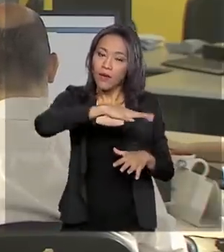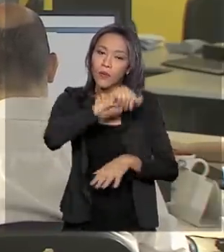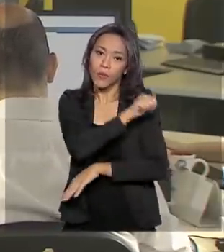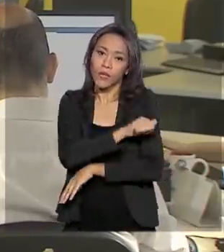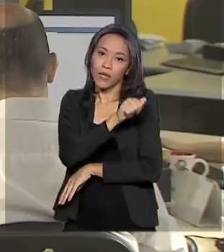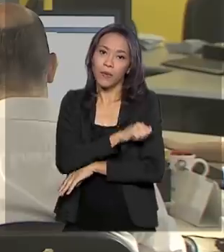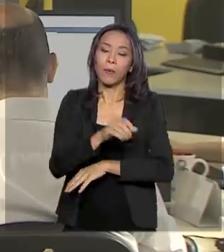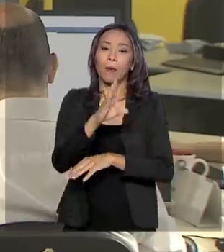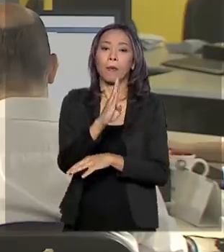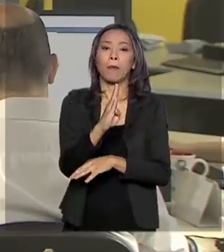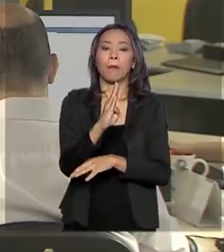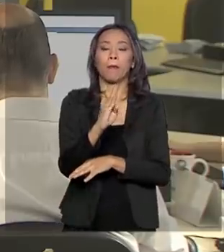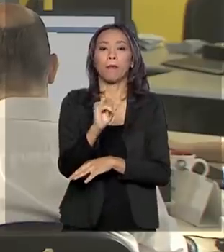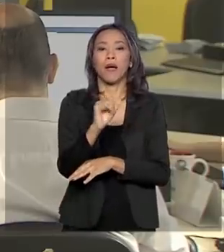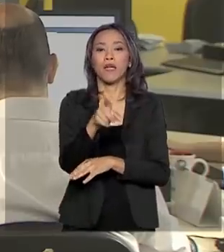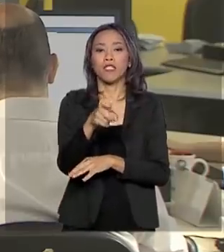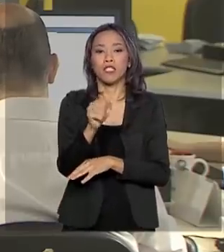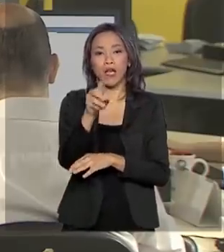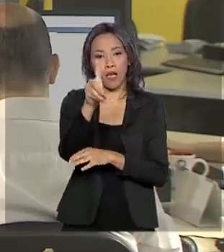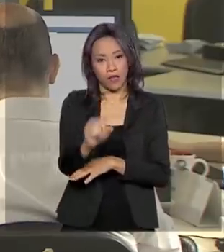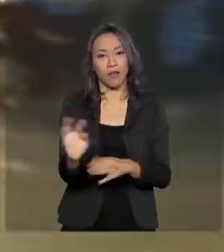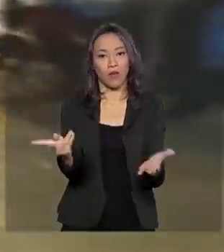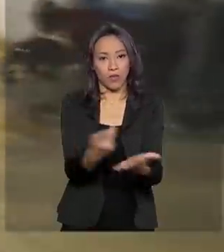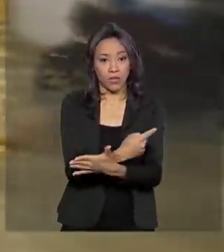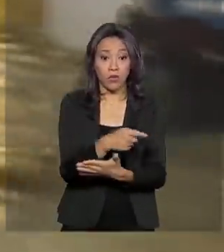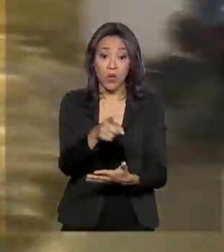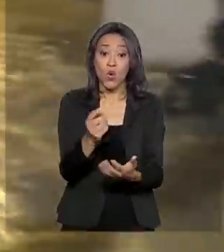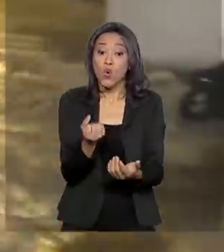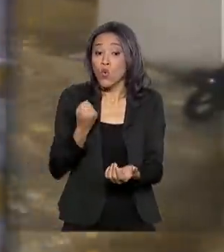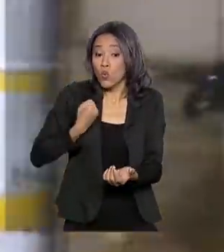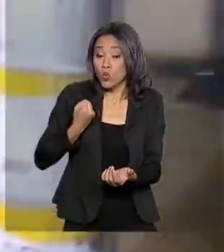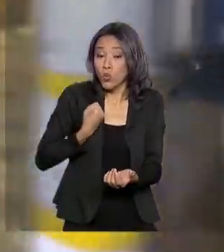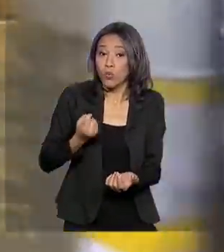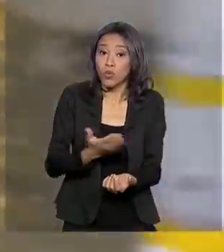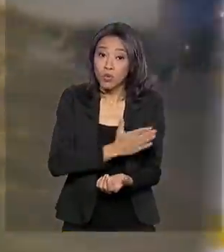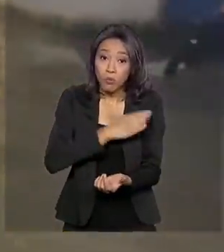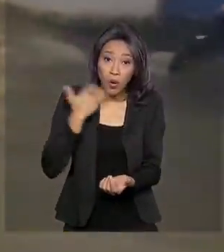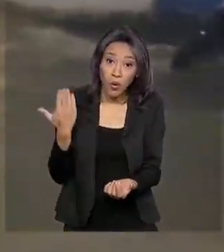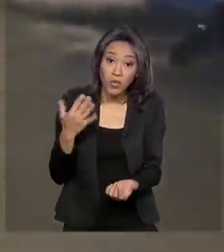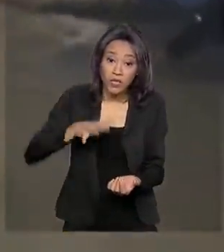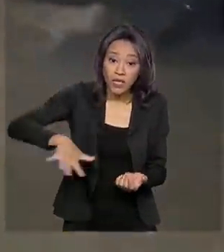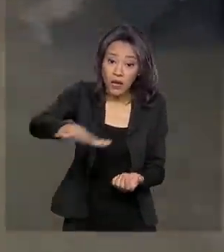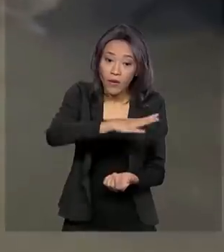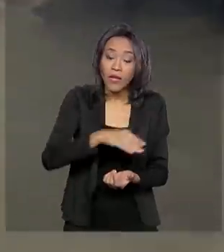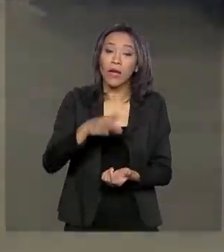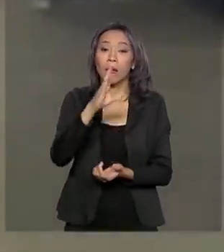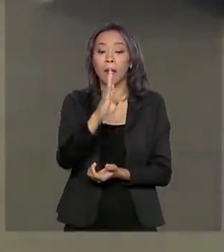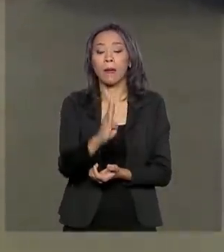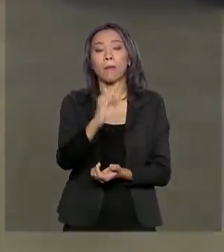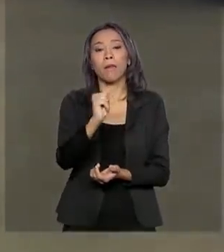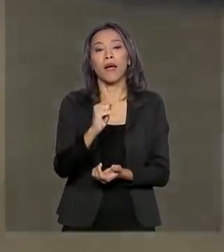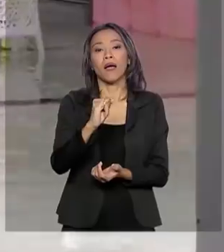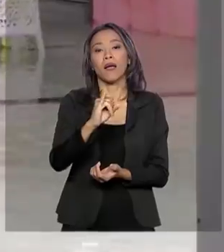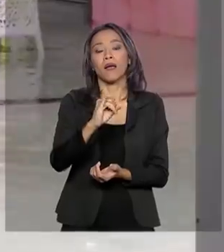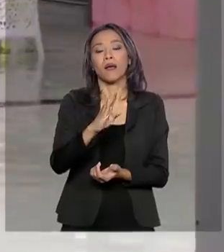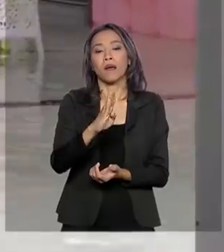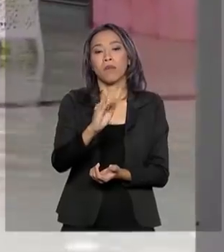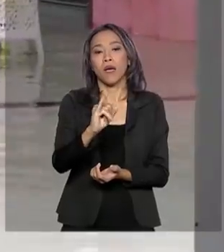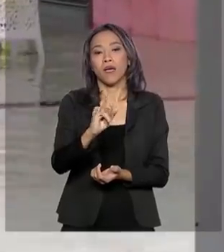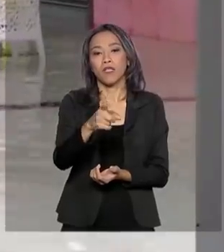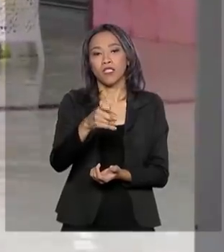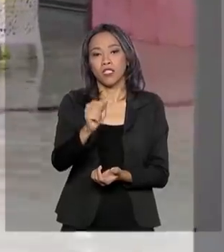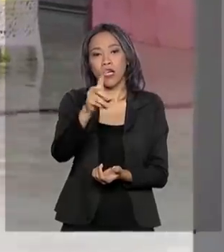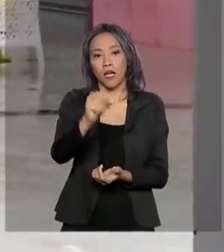Paulo, a Defesa Civil informou que o número de mortes causadas pelas chuvas na Baixada Santista subiu para 27 e são